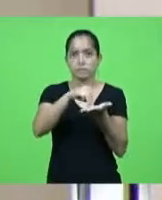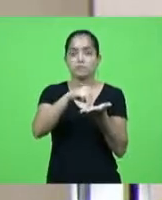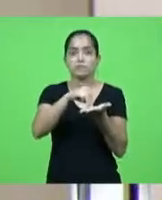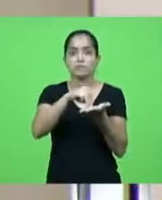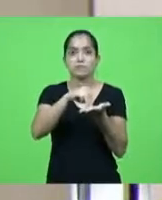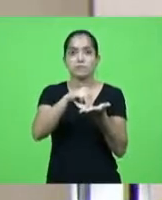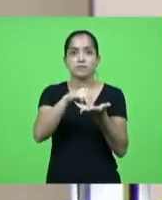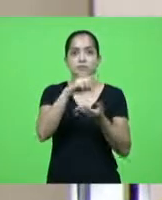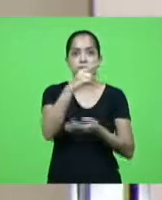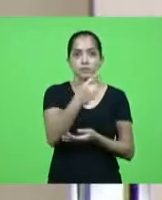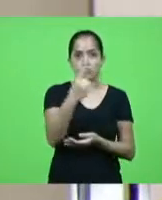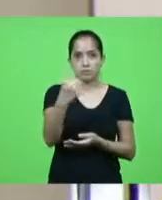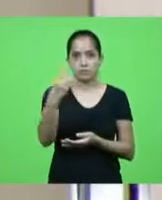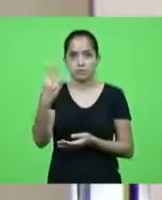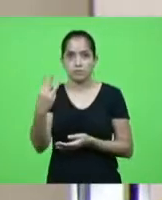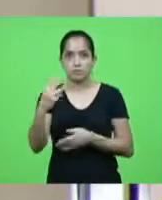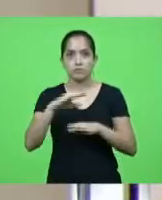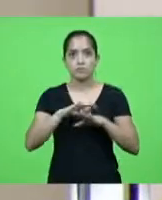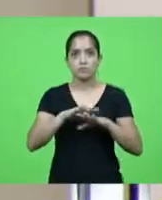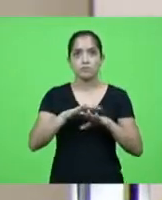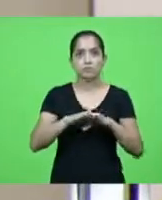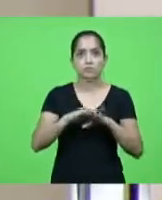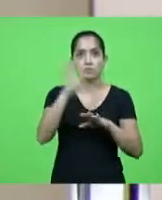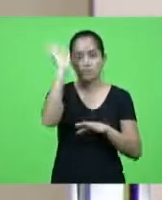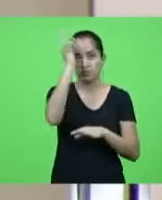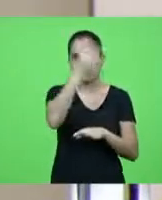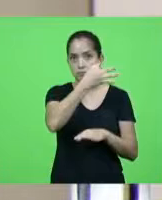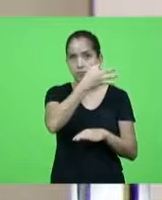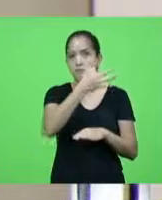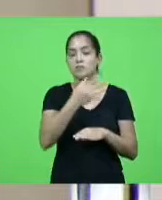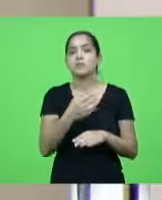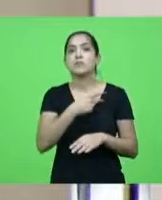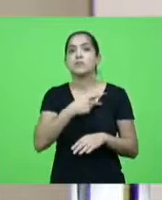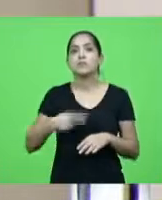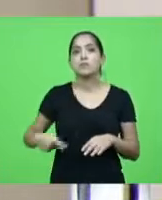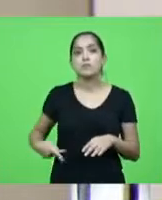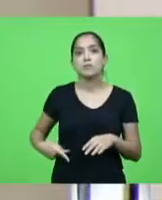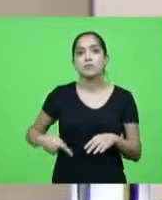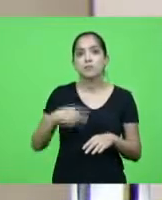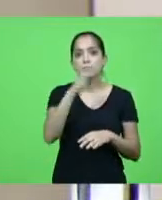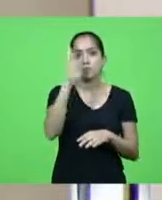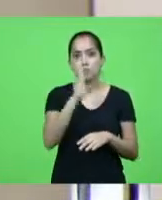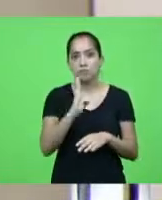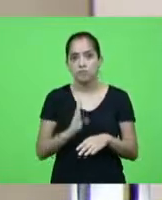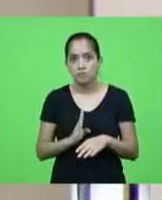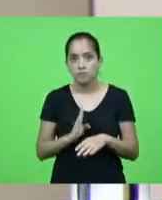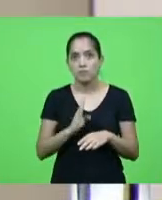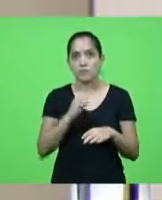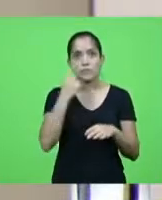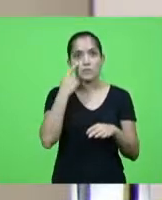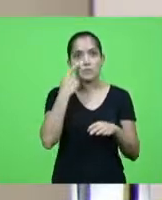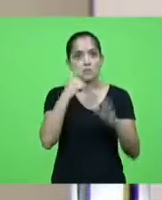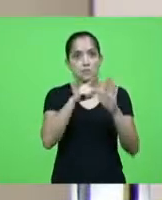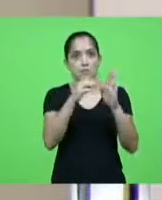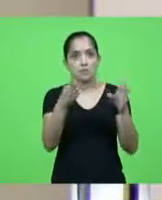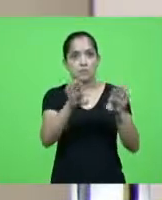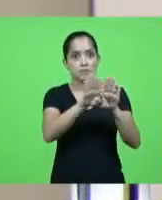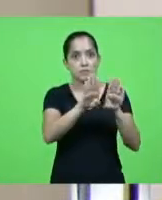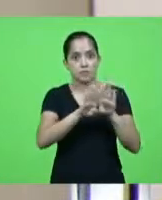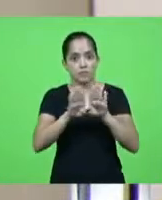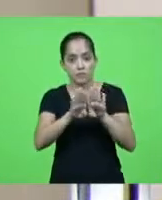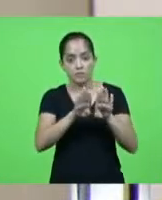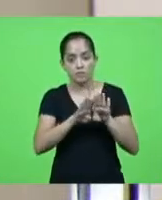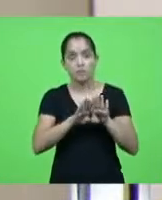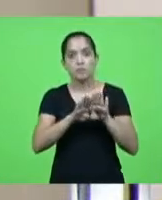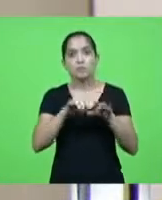Moção 113, autor deputado Fabiano da Luz, apelando ao Presidente da República e demais autoridades que sejam revistos o fechamento ou a